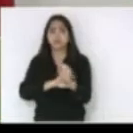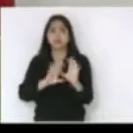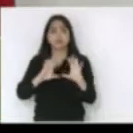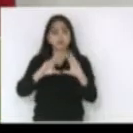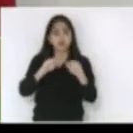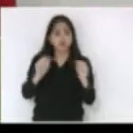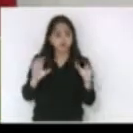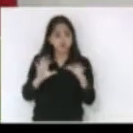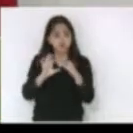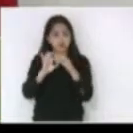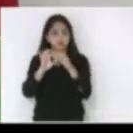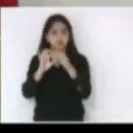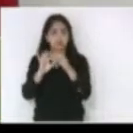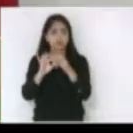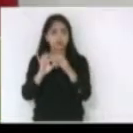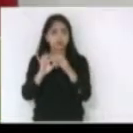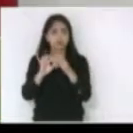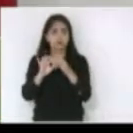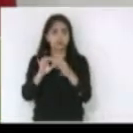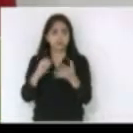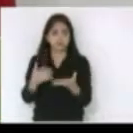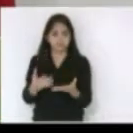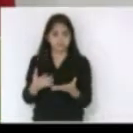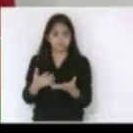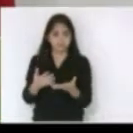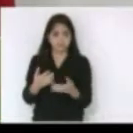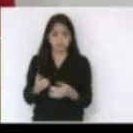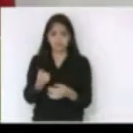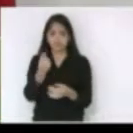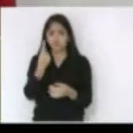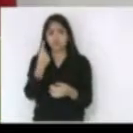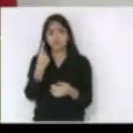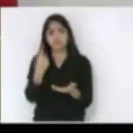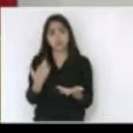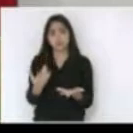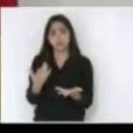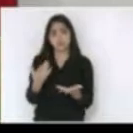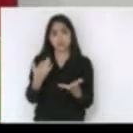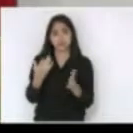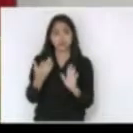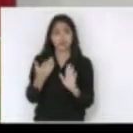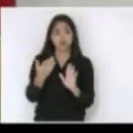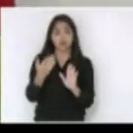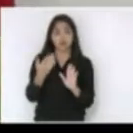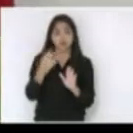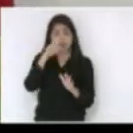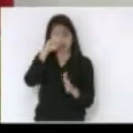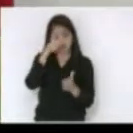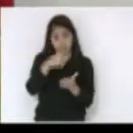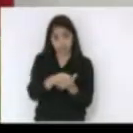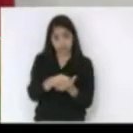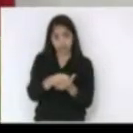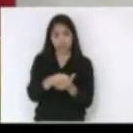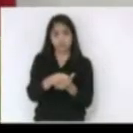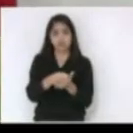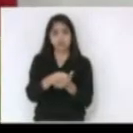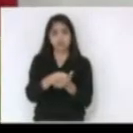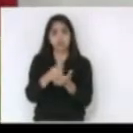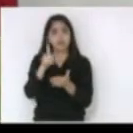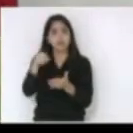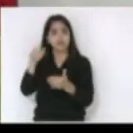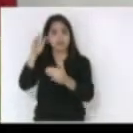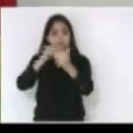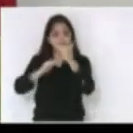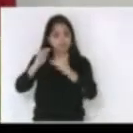indignados com esta liminar que veio retroceder